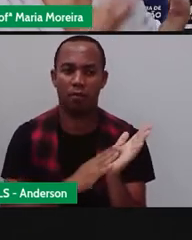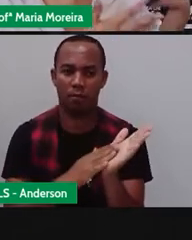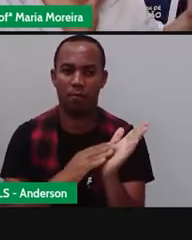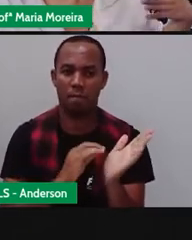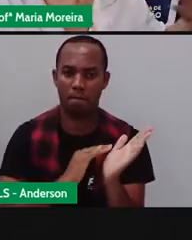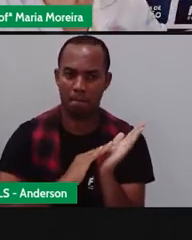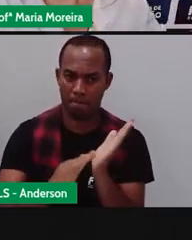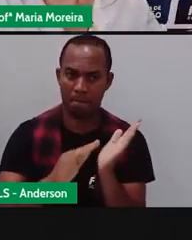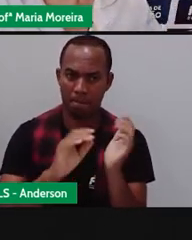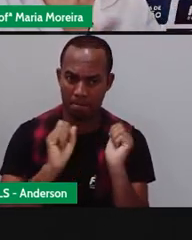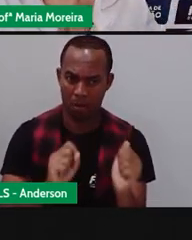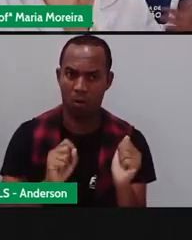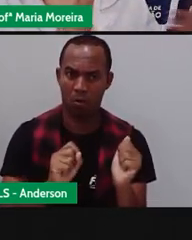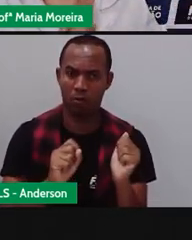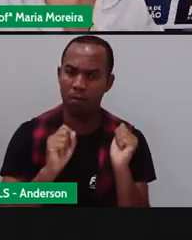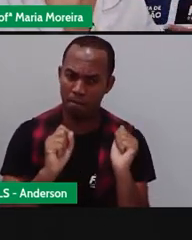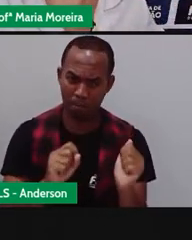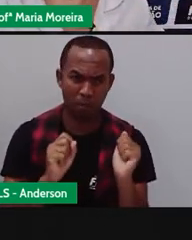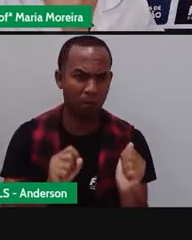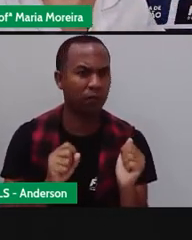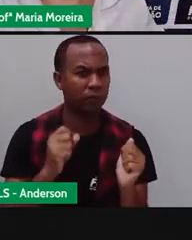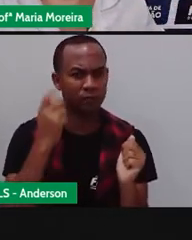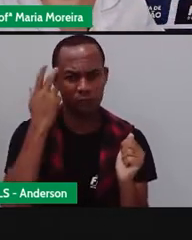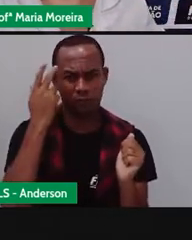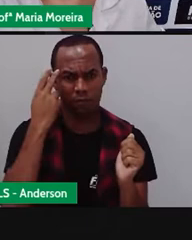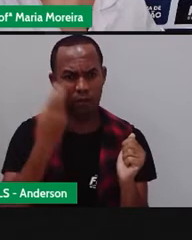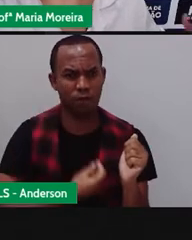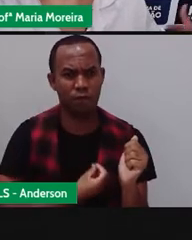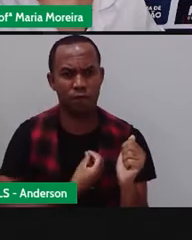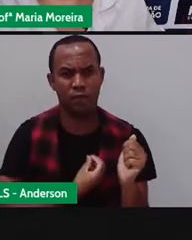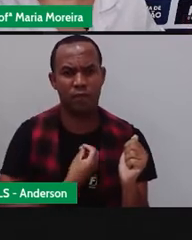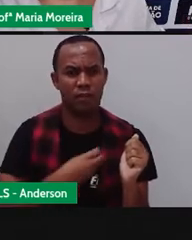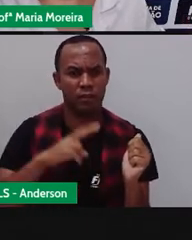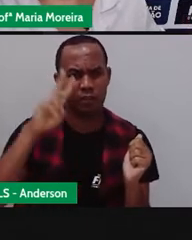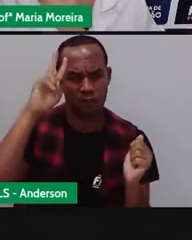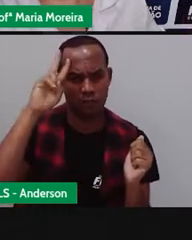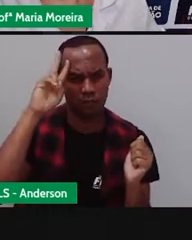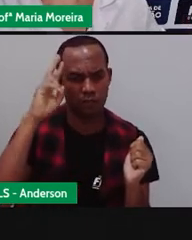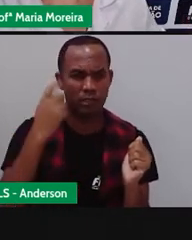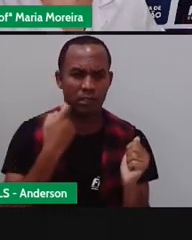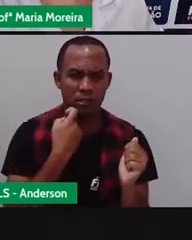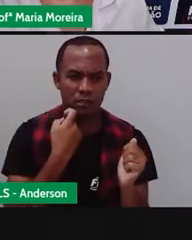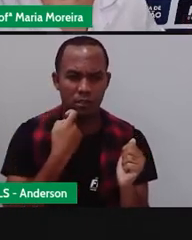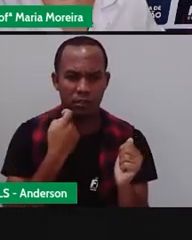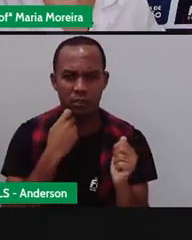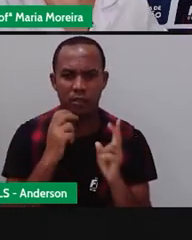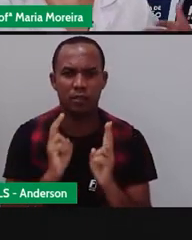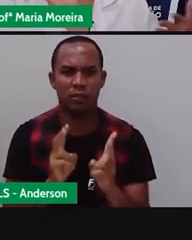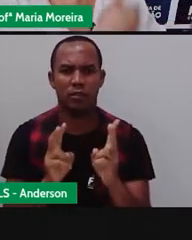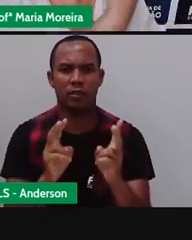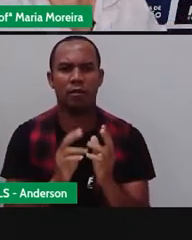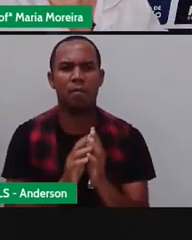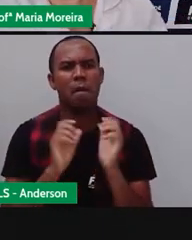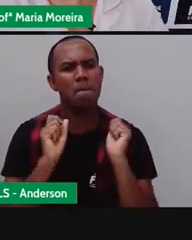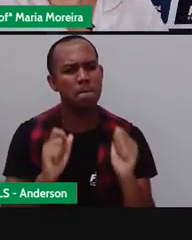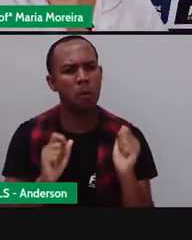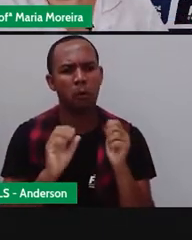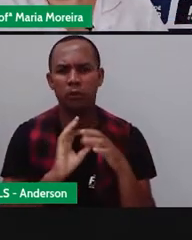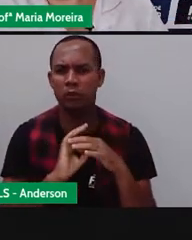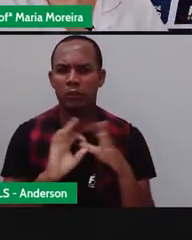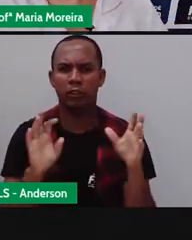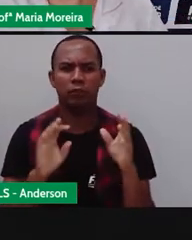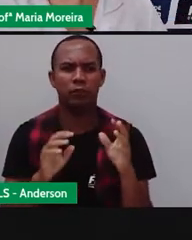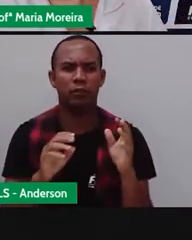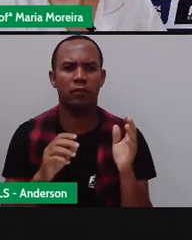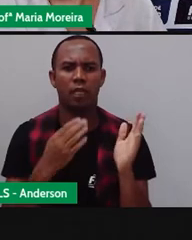quê? Porque a gente convive aqui de segunda a sexta-feira, pra gente se ver todos os dias. Então, eu posso mandar um bilhete